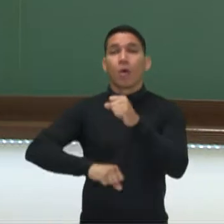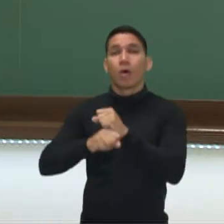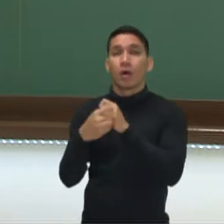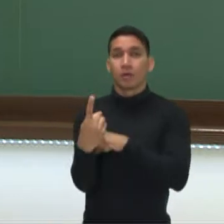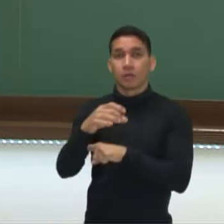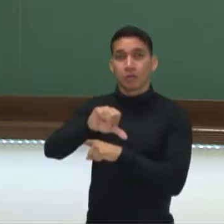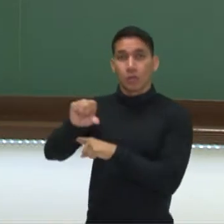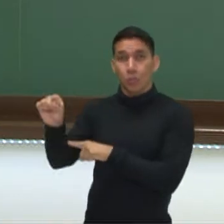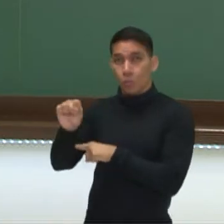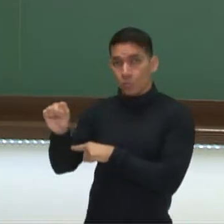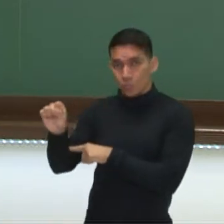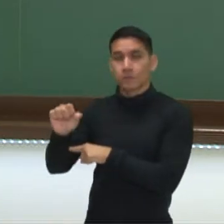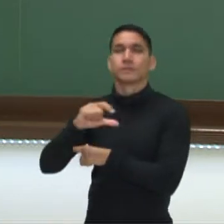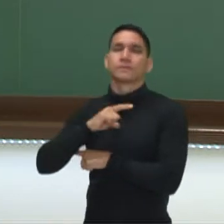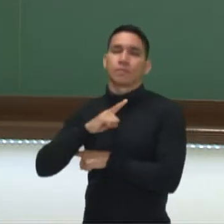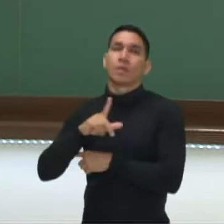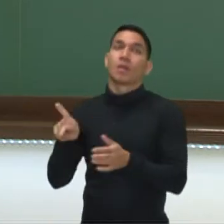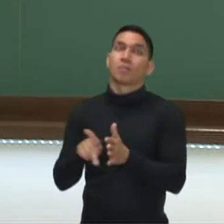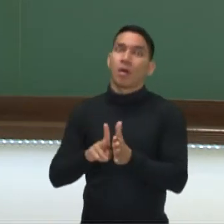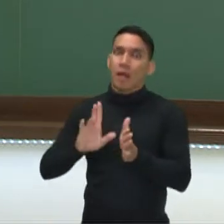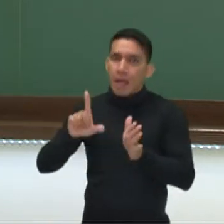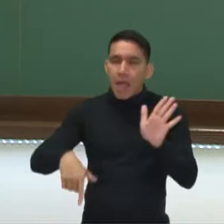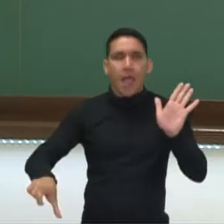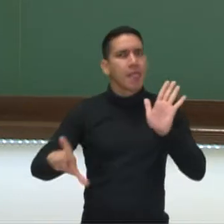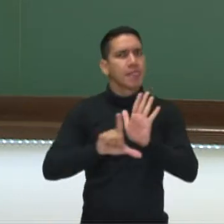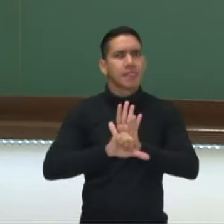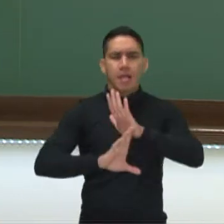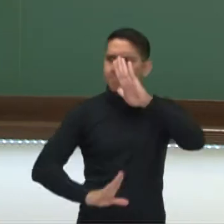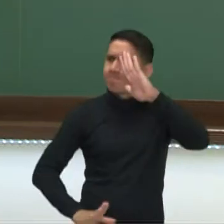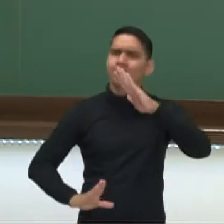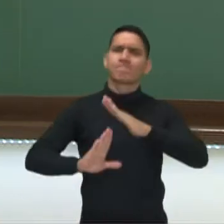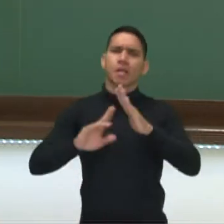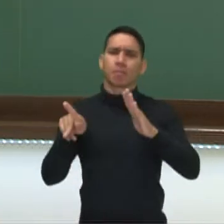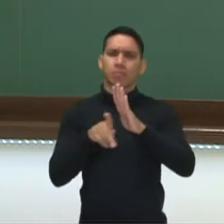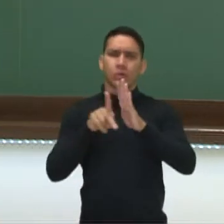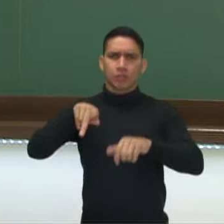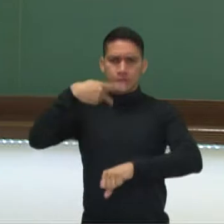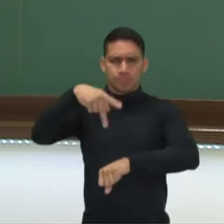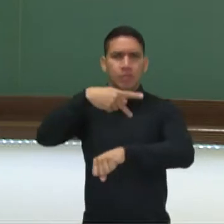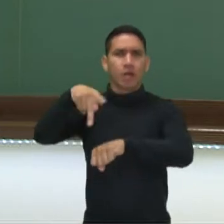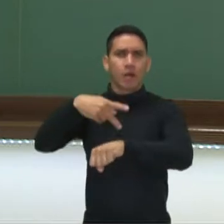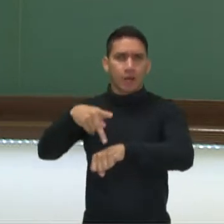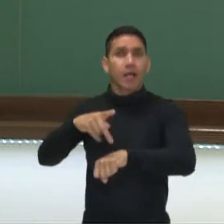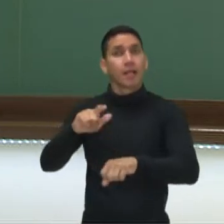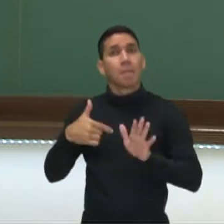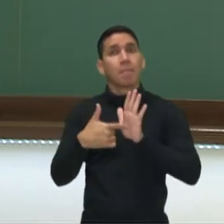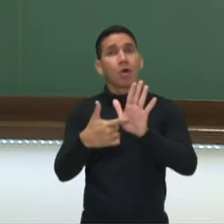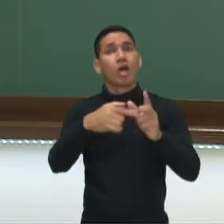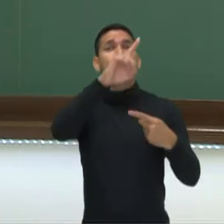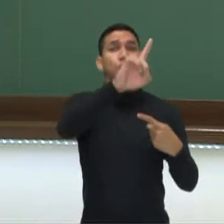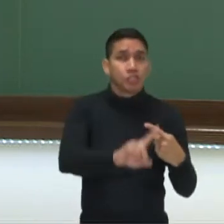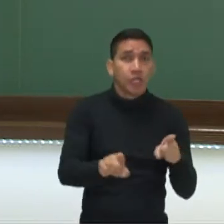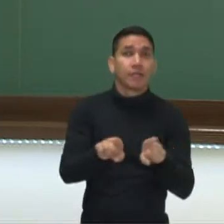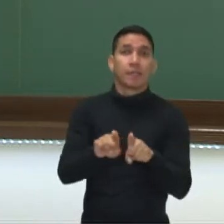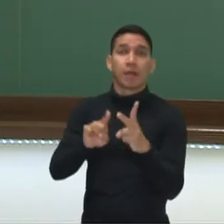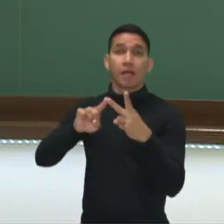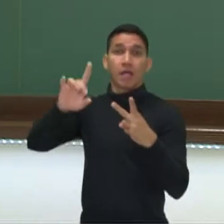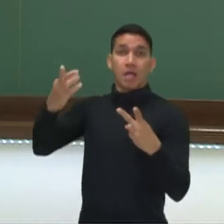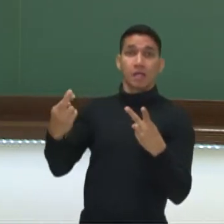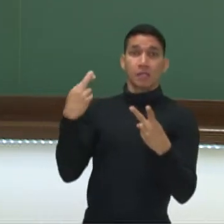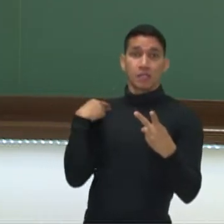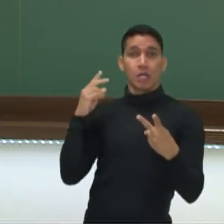1988. Ela é a lei máxima do nosso país e ela traz os nossos direitos e deveres enquanto